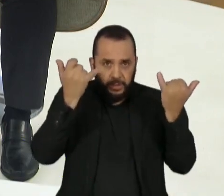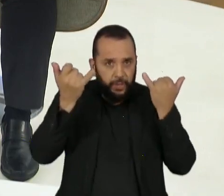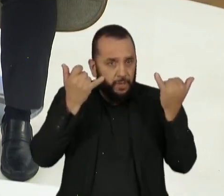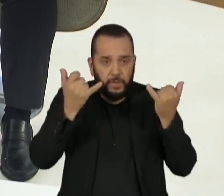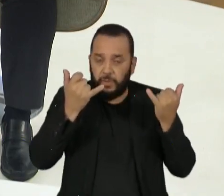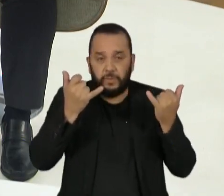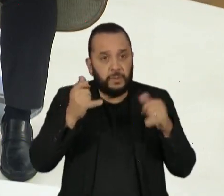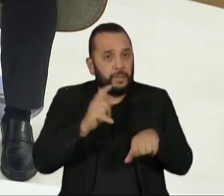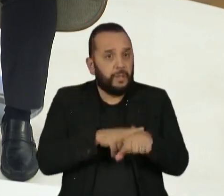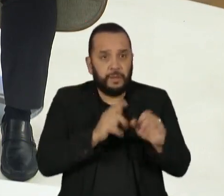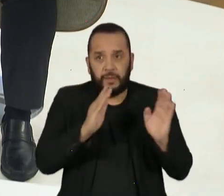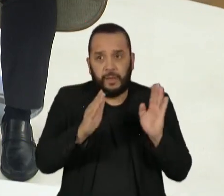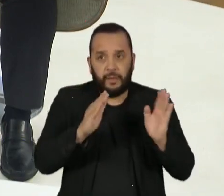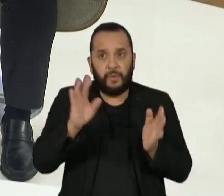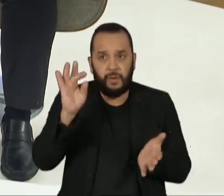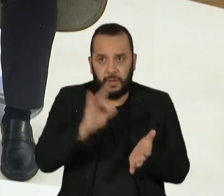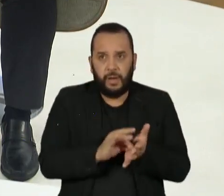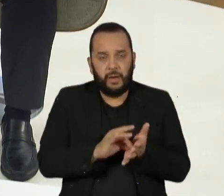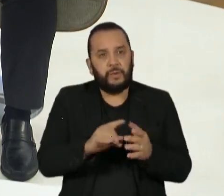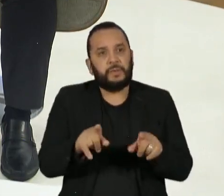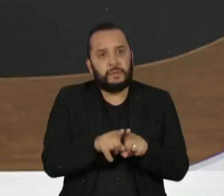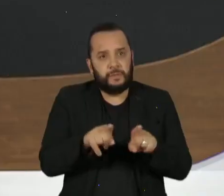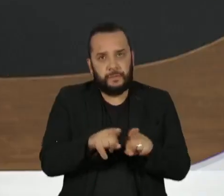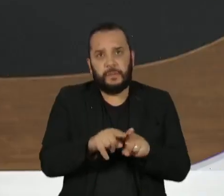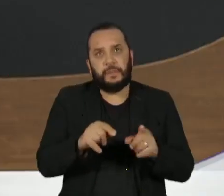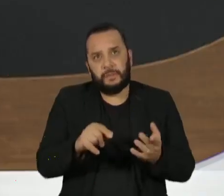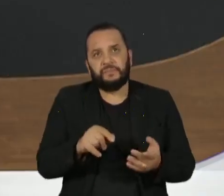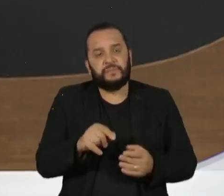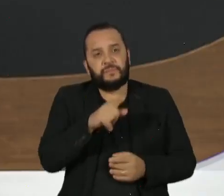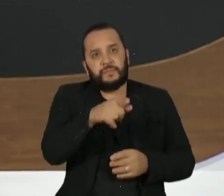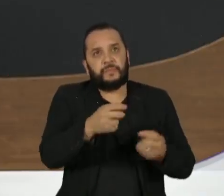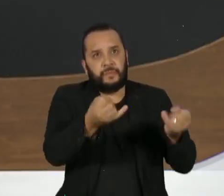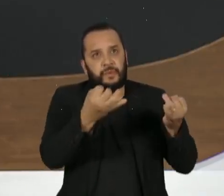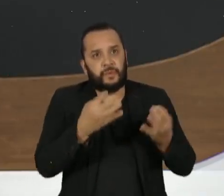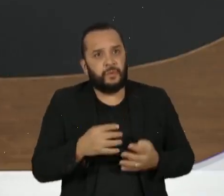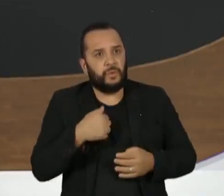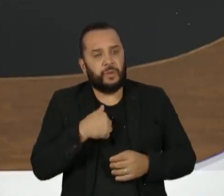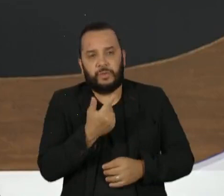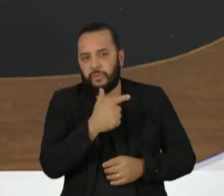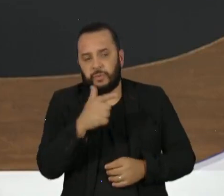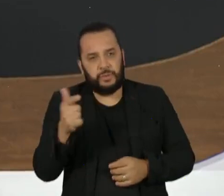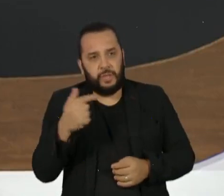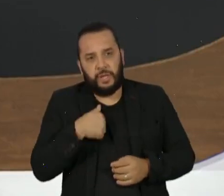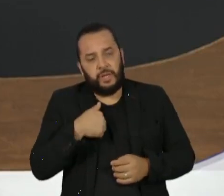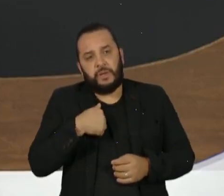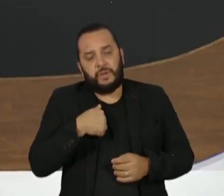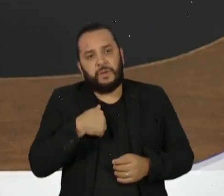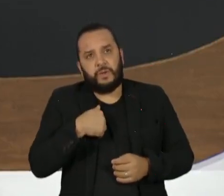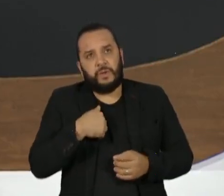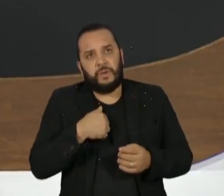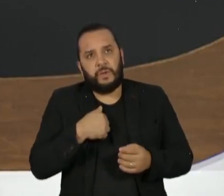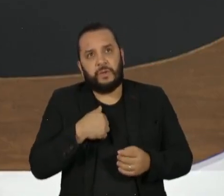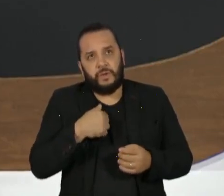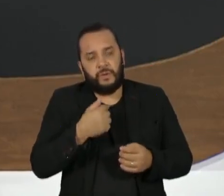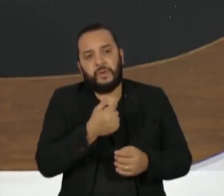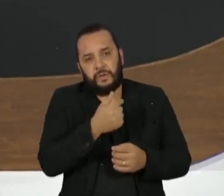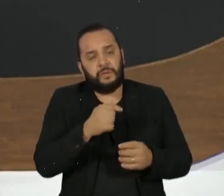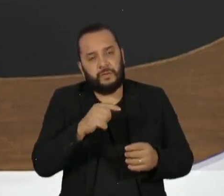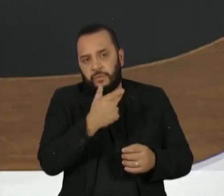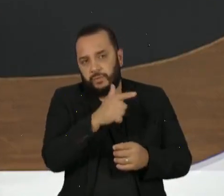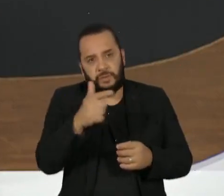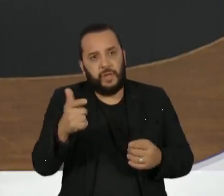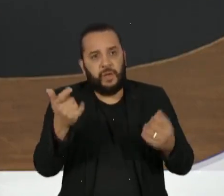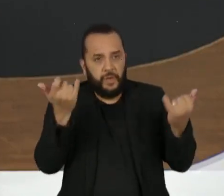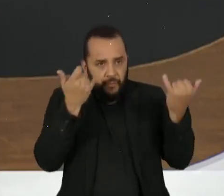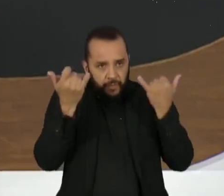Temos recebido desde quinta, quando foi anunciada a sua presença. O senhor falou, eu não tenho essa informação tão gradual. Granular. Granular. Mas